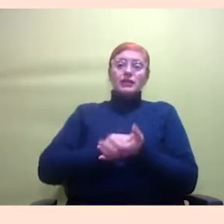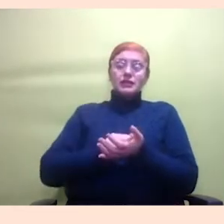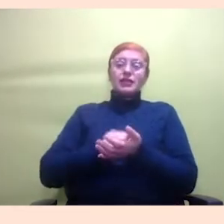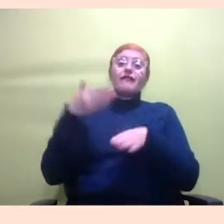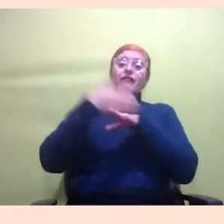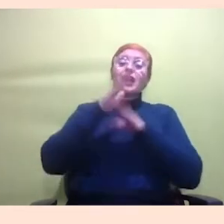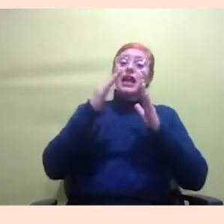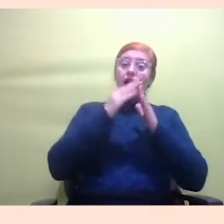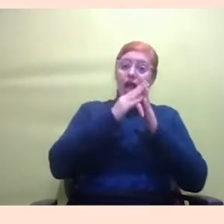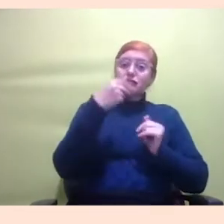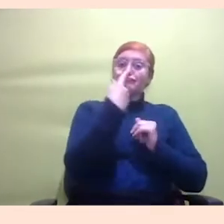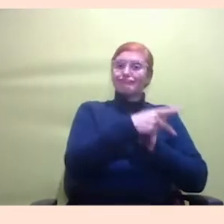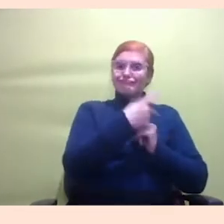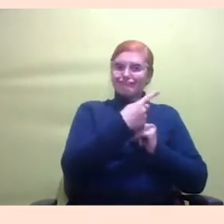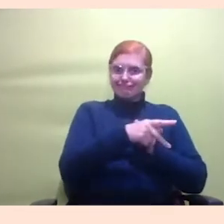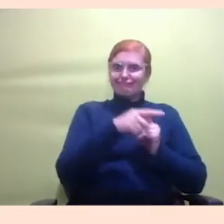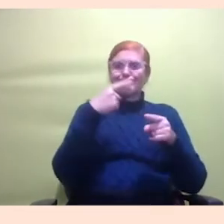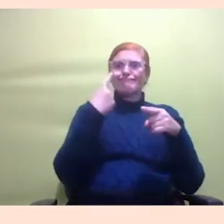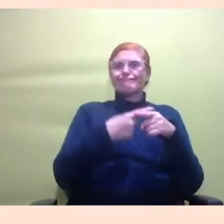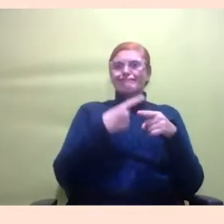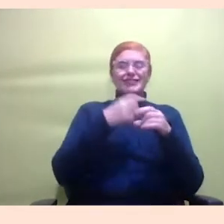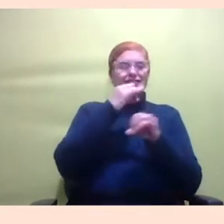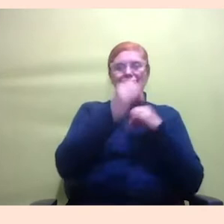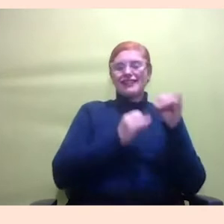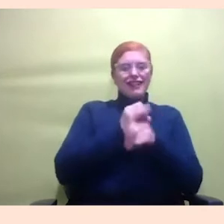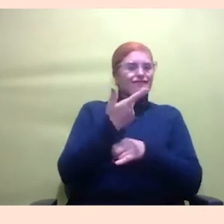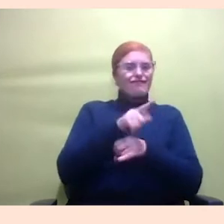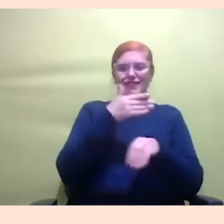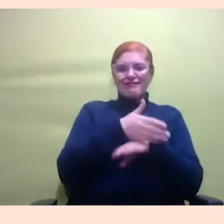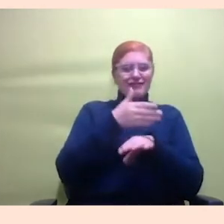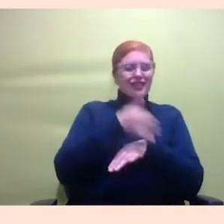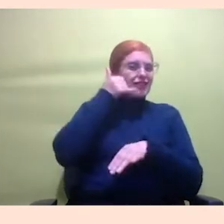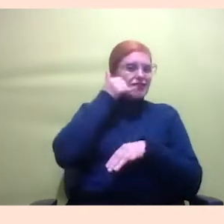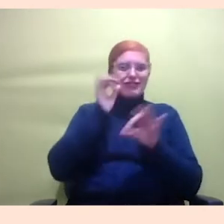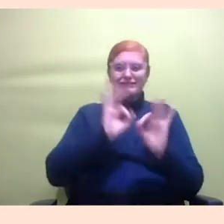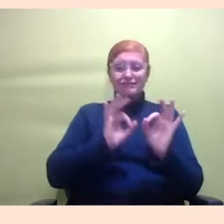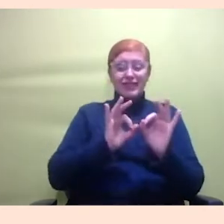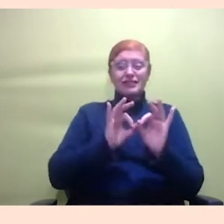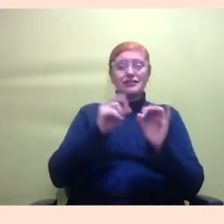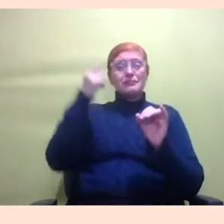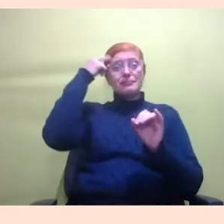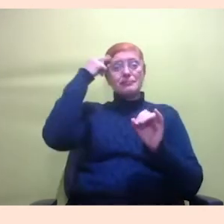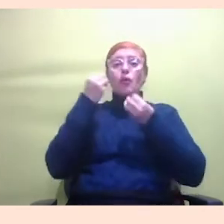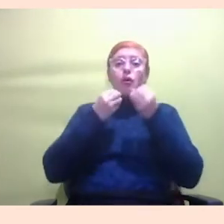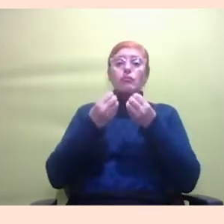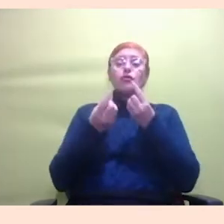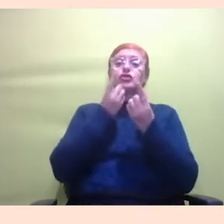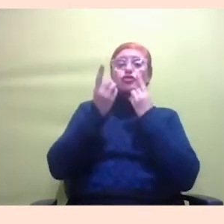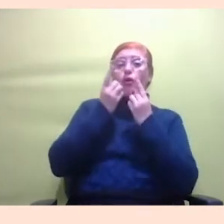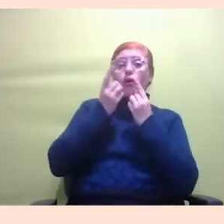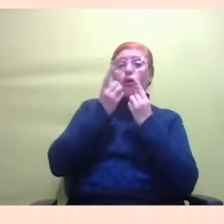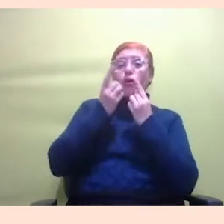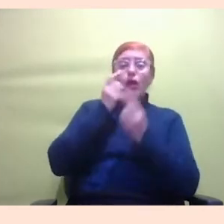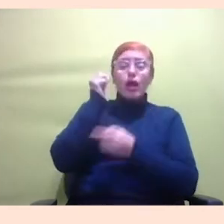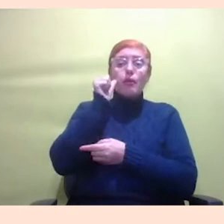tem acesso à internet, não tem acesso à telefonia. Então, imagine você dialogar com essas mulheres sobre fazer a inscrição. E aí, para